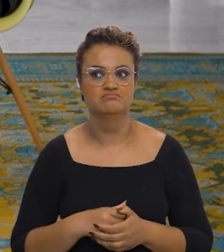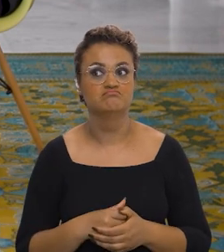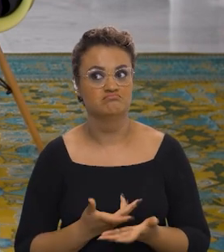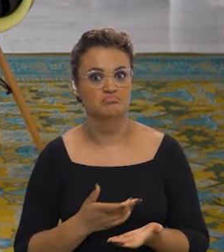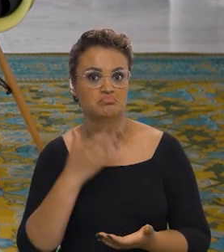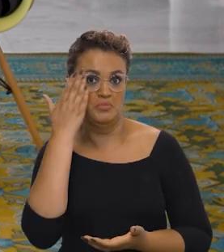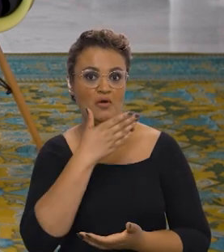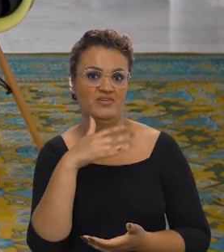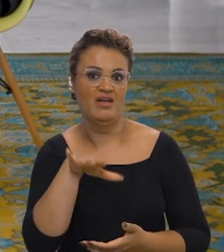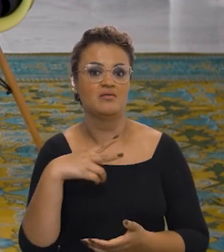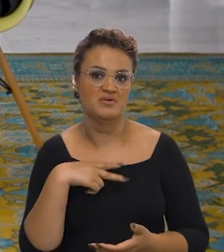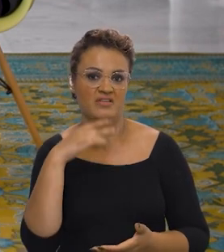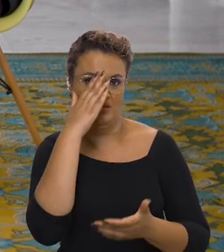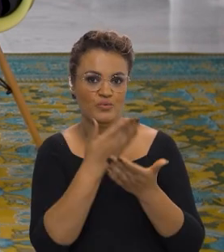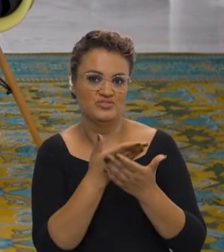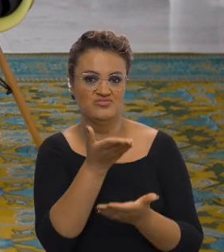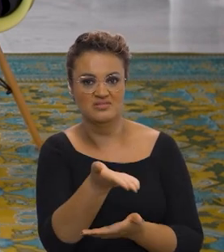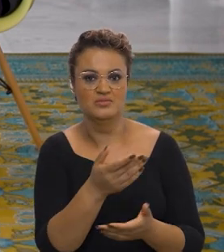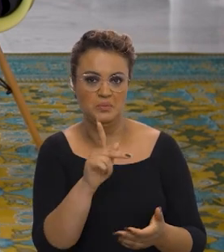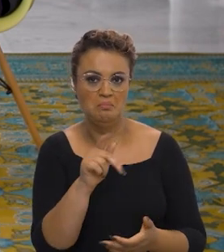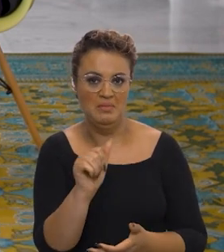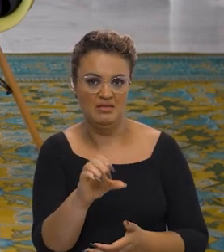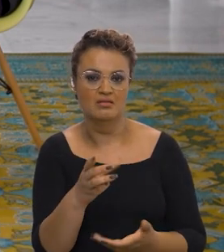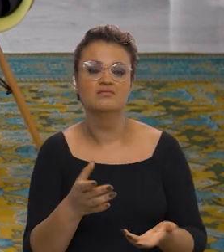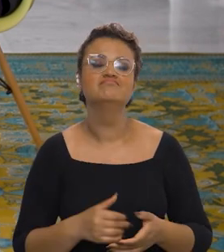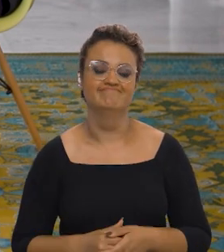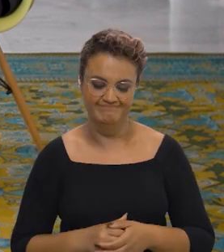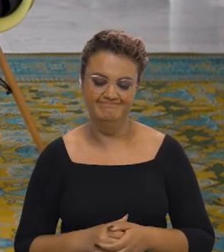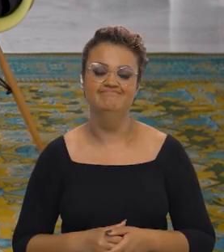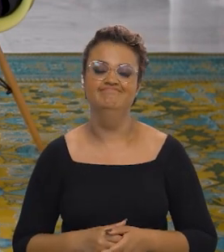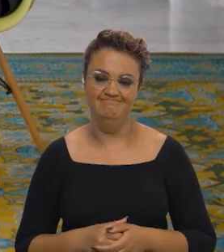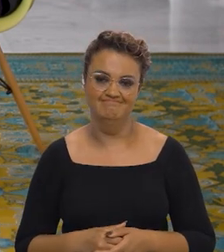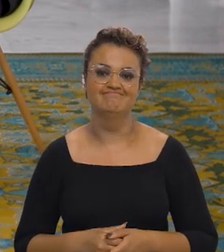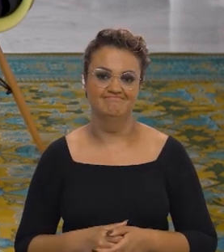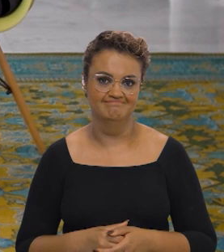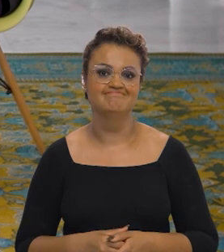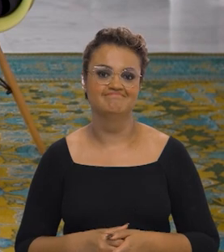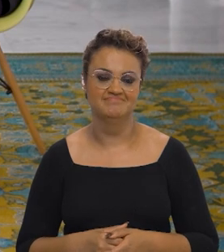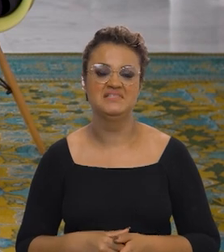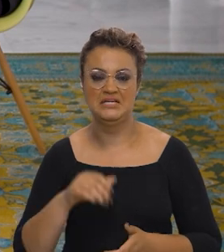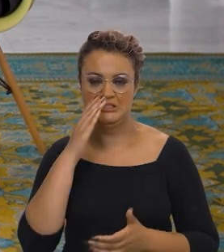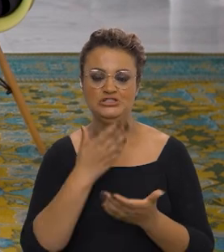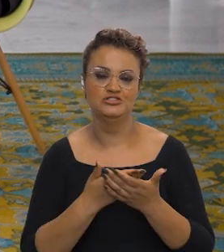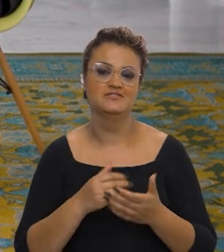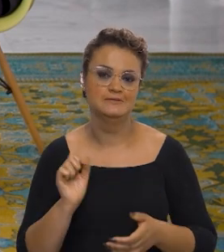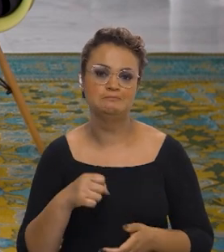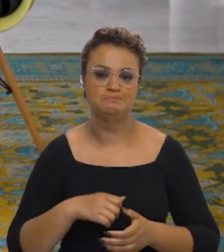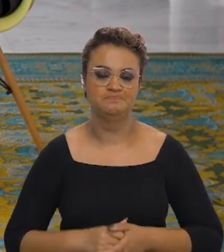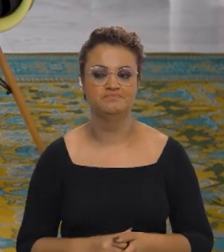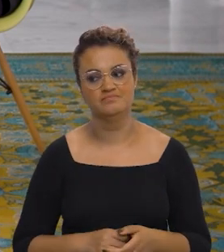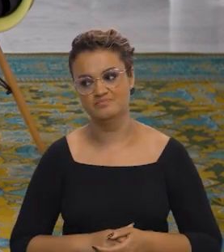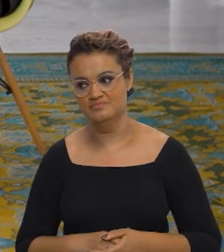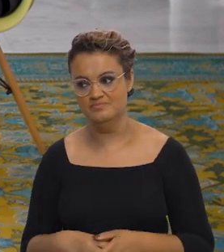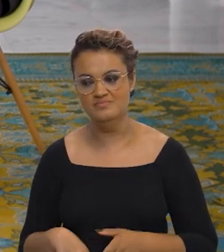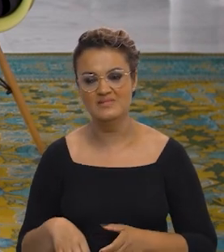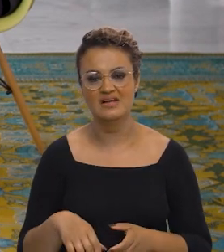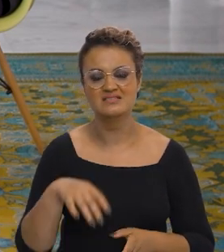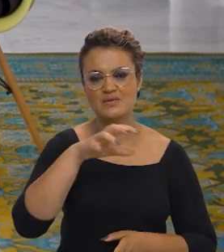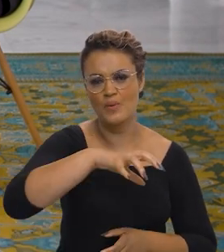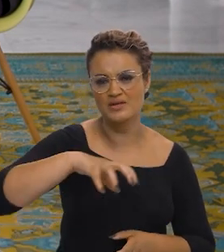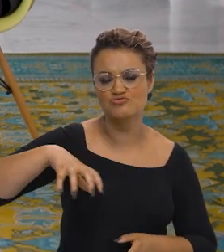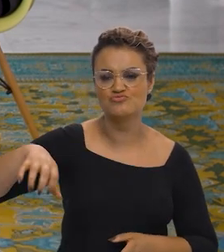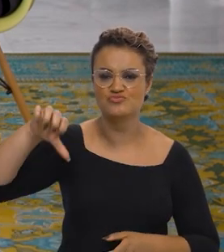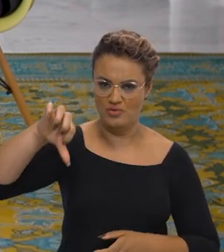Isso mostra a confiança do setor privado na linha do governo. importância e a confiança do setor privado. São nove